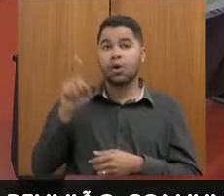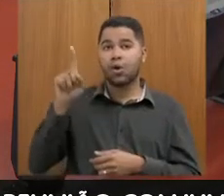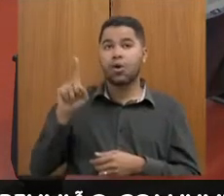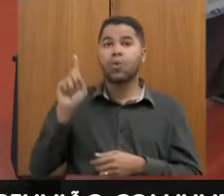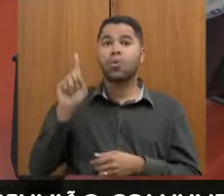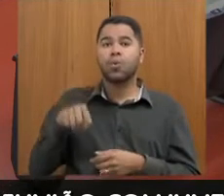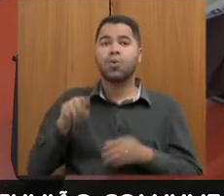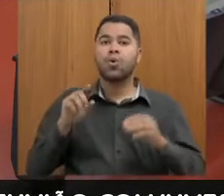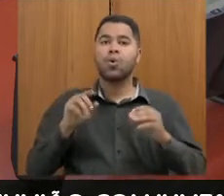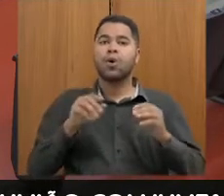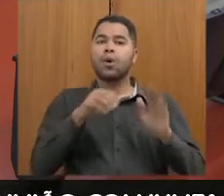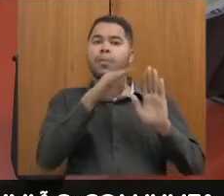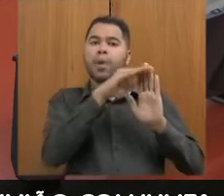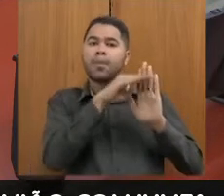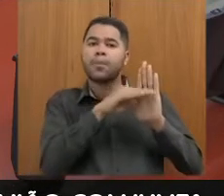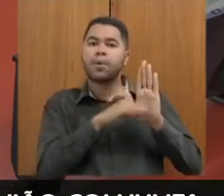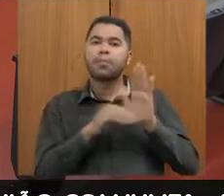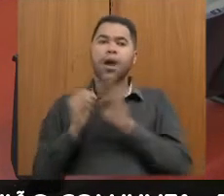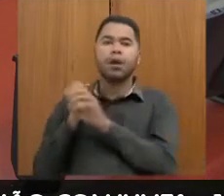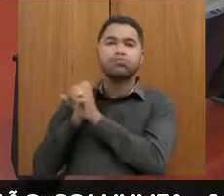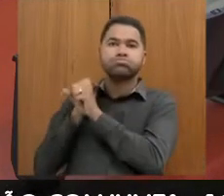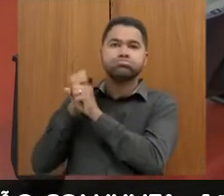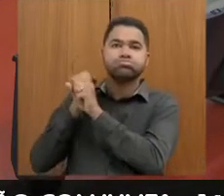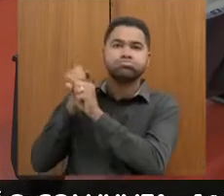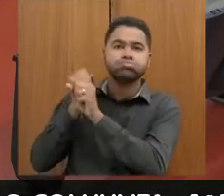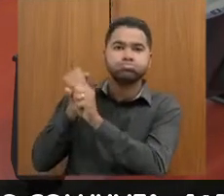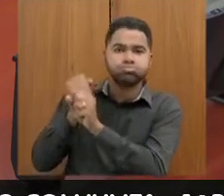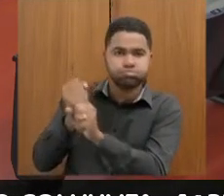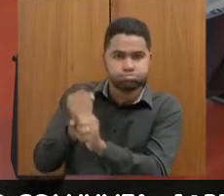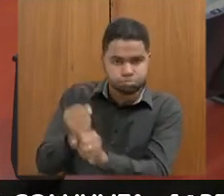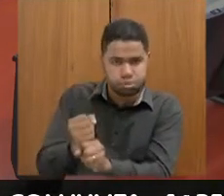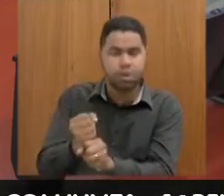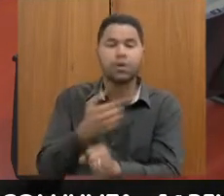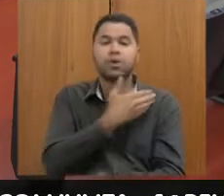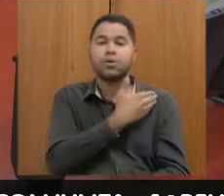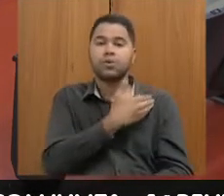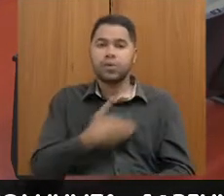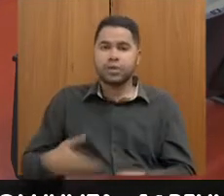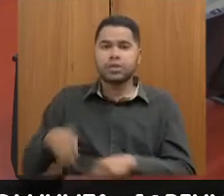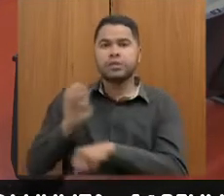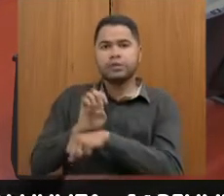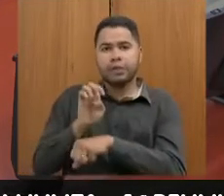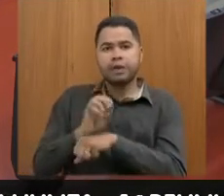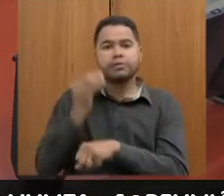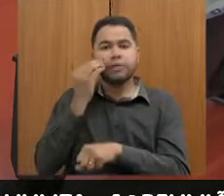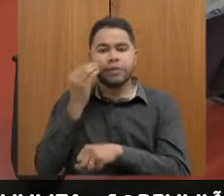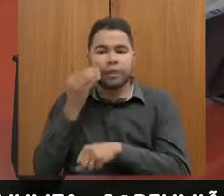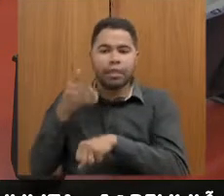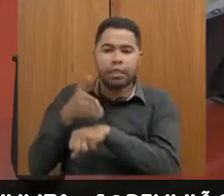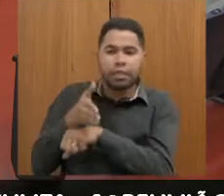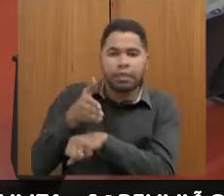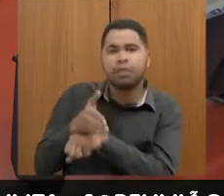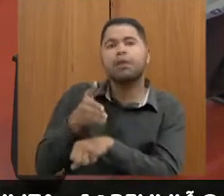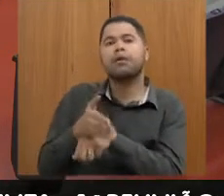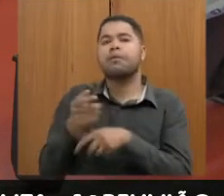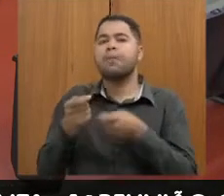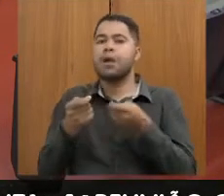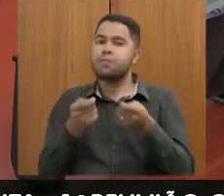fiscais nos últimos anos. O Estado vem buscando uma convergência para o equilíbrio fiscal.